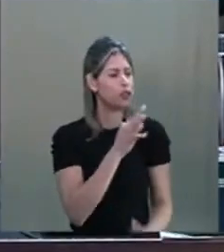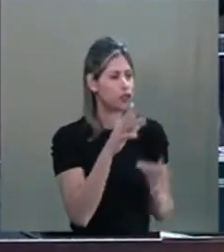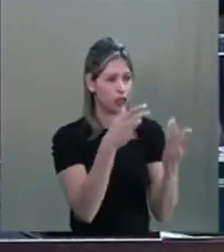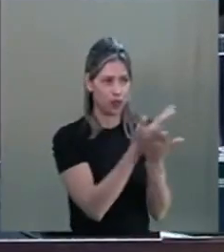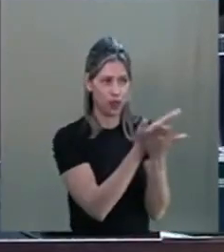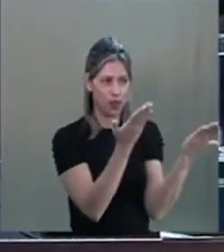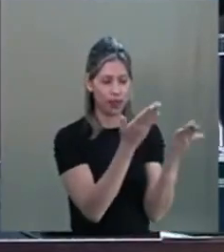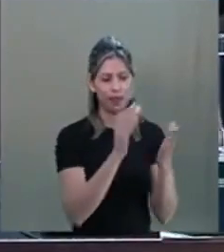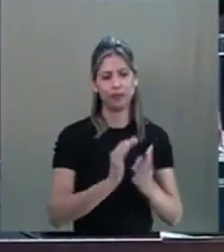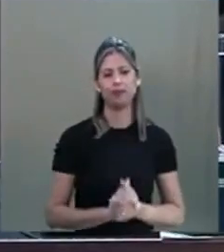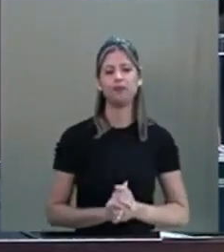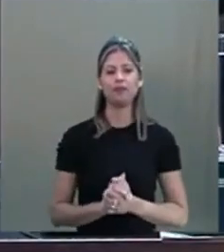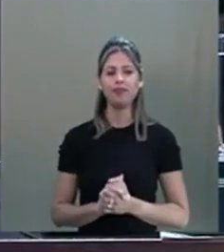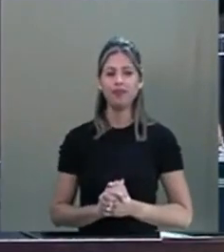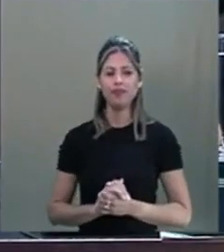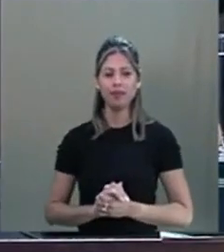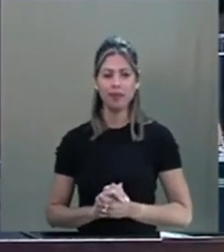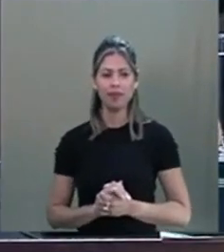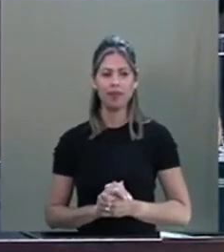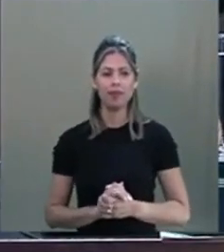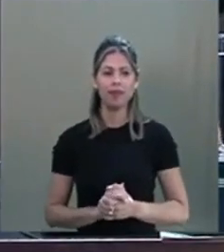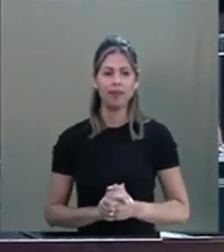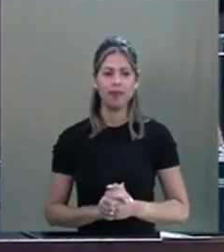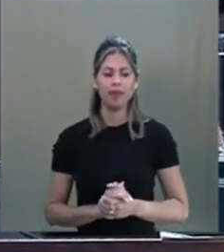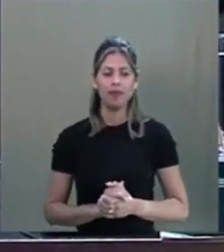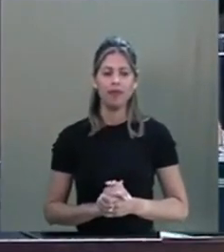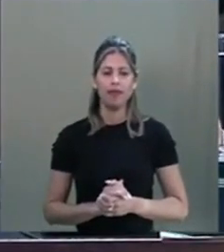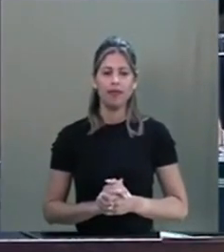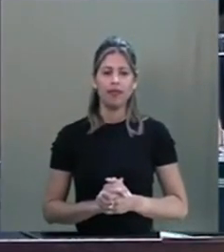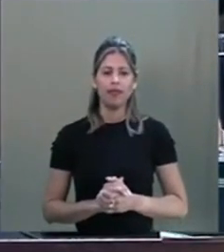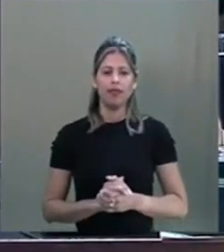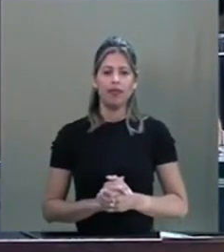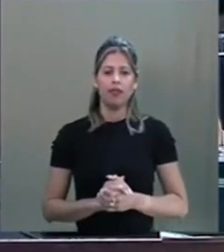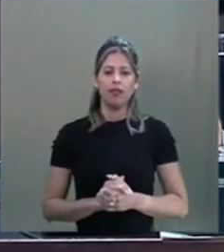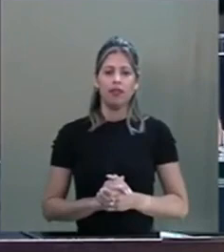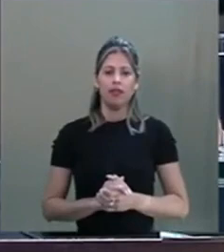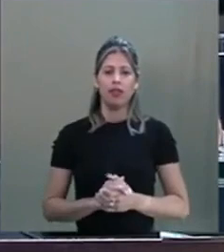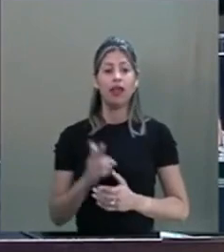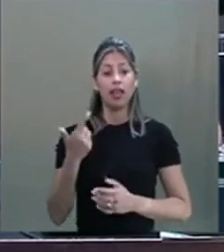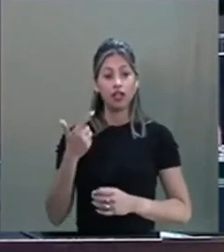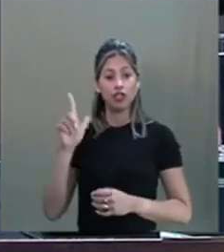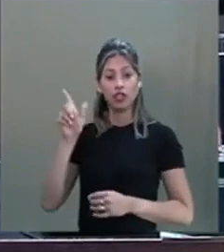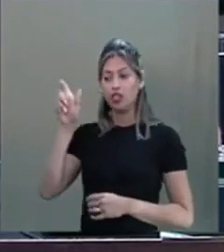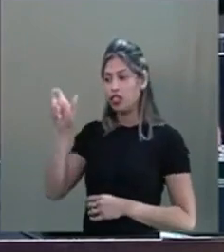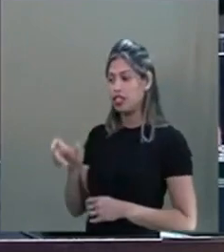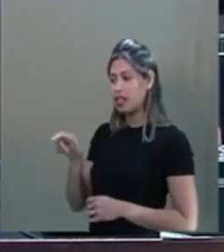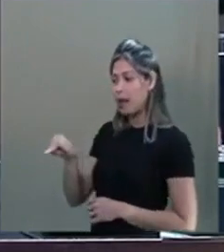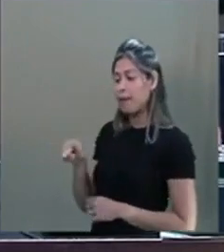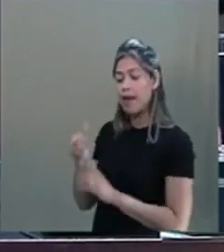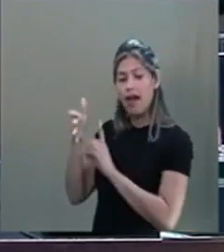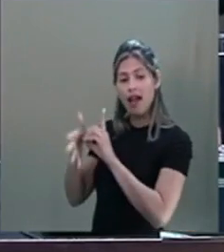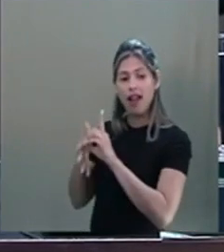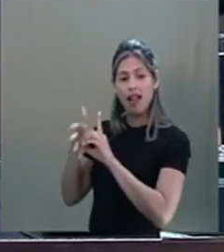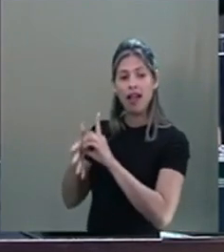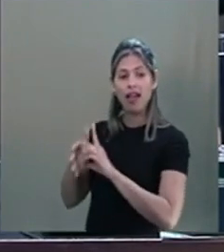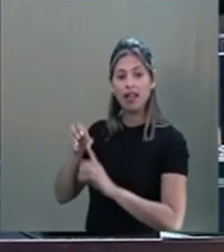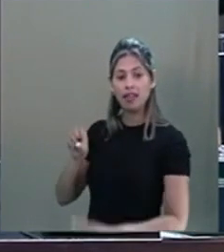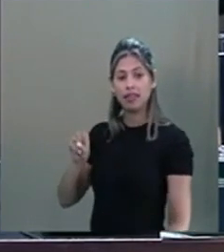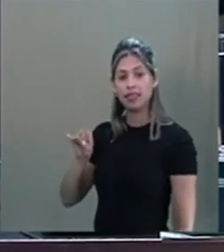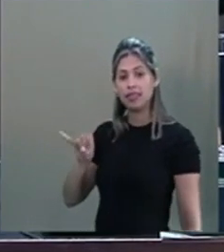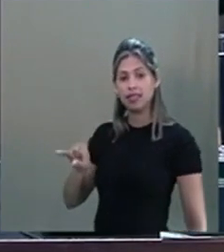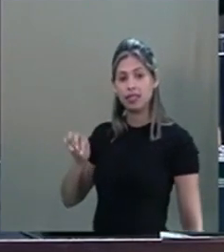Vamos agora passar aqui para a próxima palestrante, que é a senhora Simone